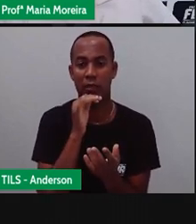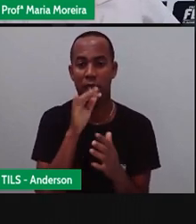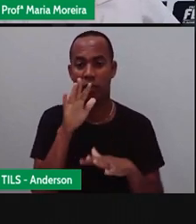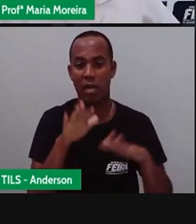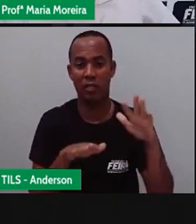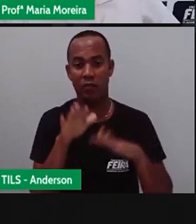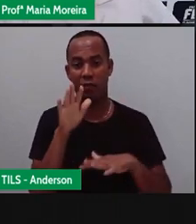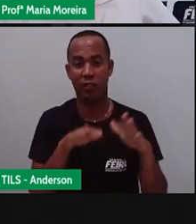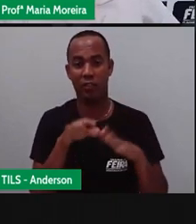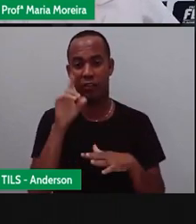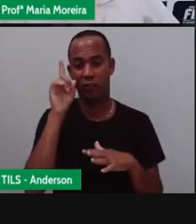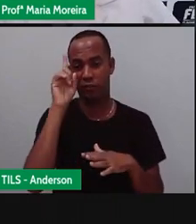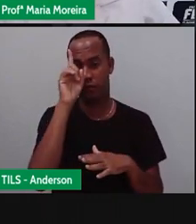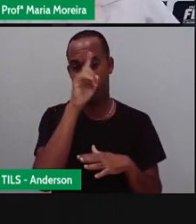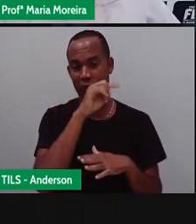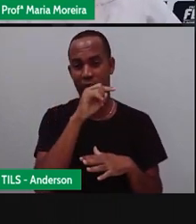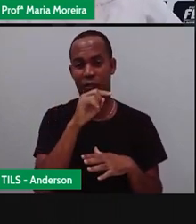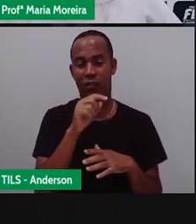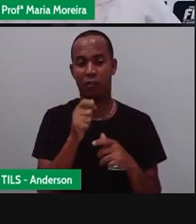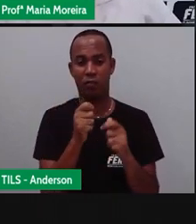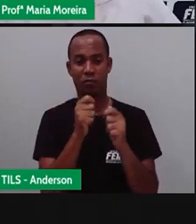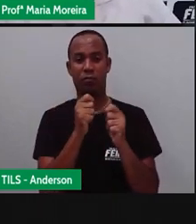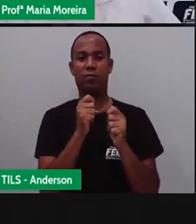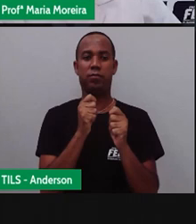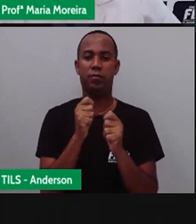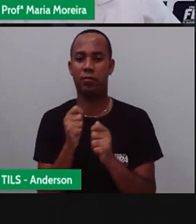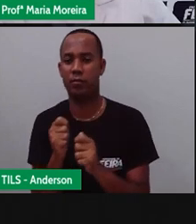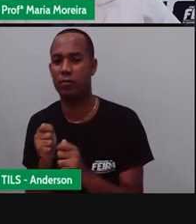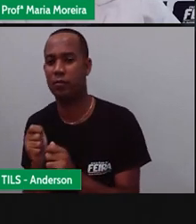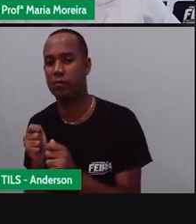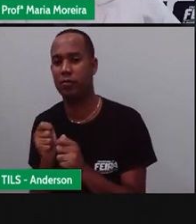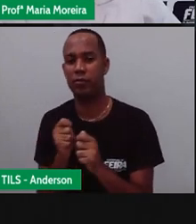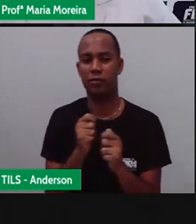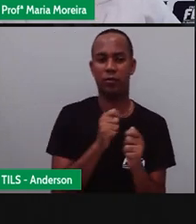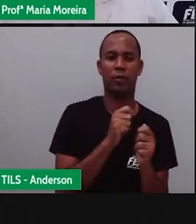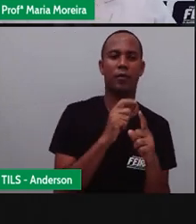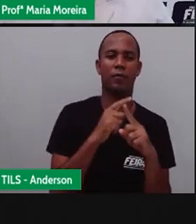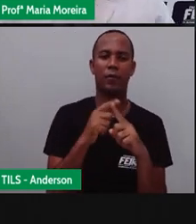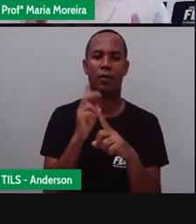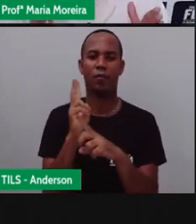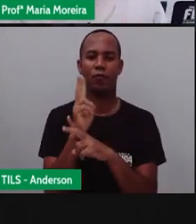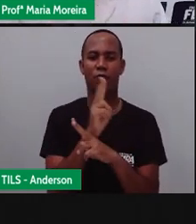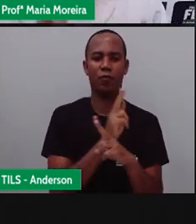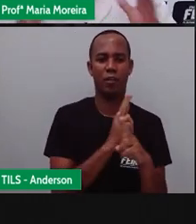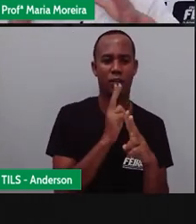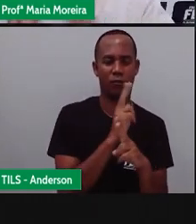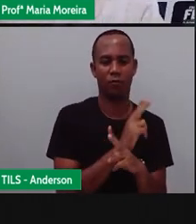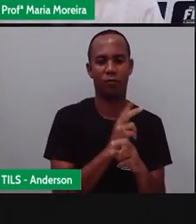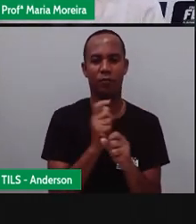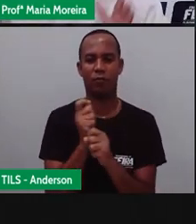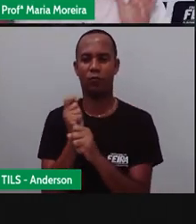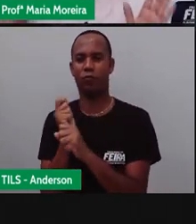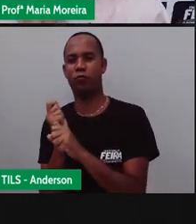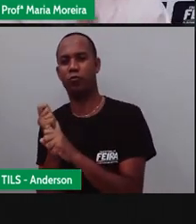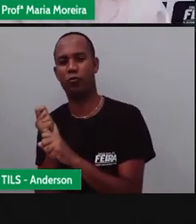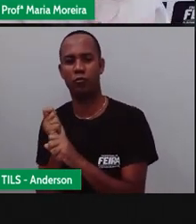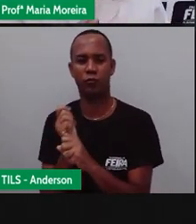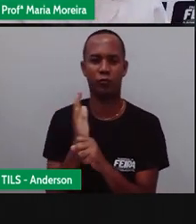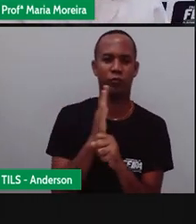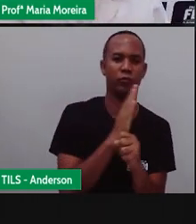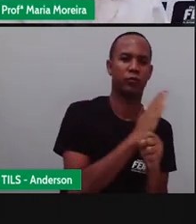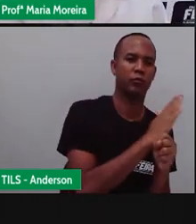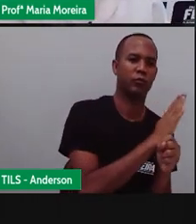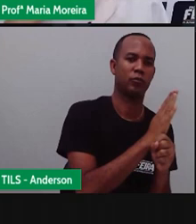dificuldade que existia em controlar a direção que eles tomavam. Diferente do avião que você consegue projetar a